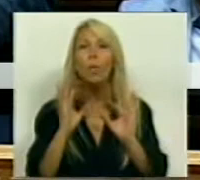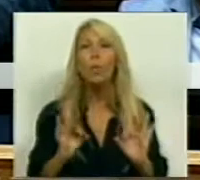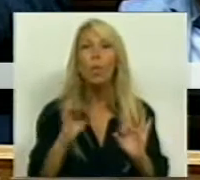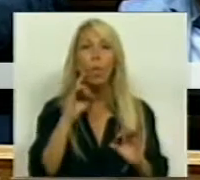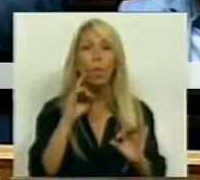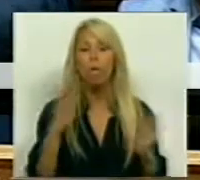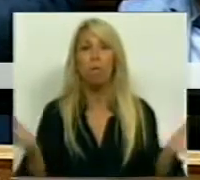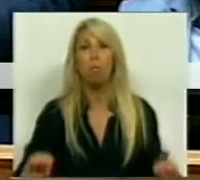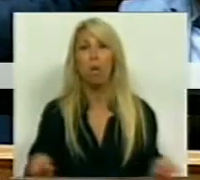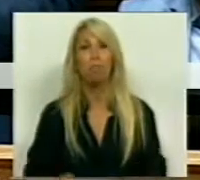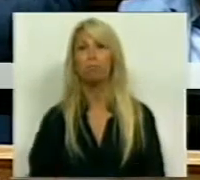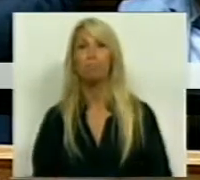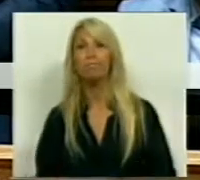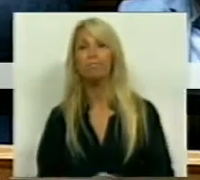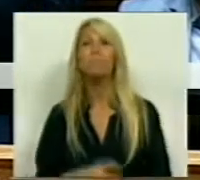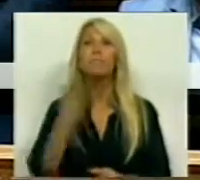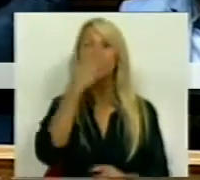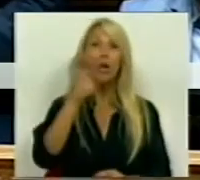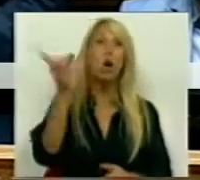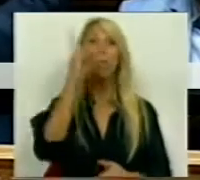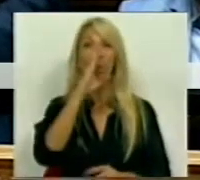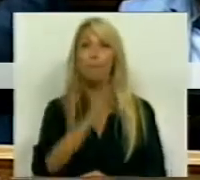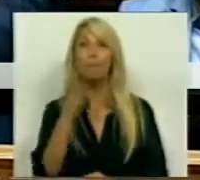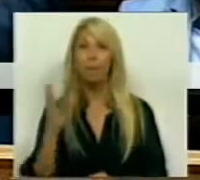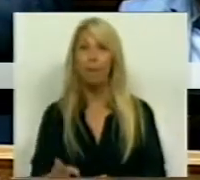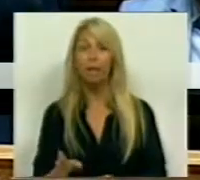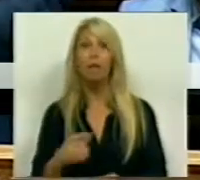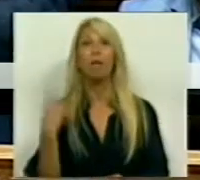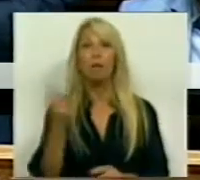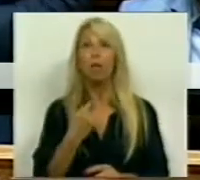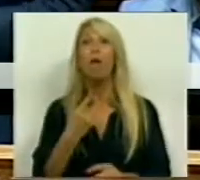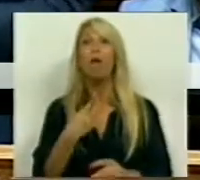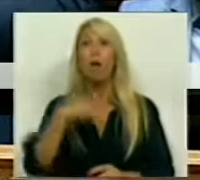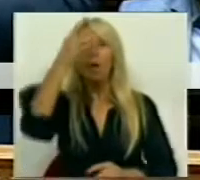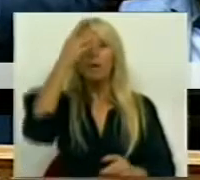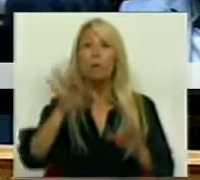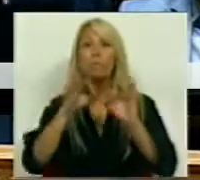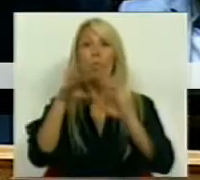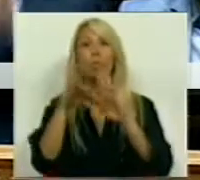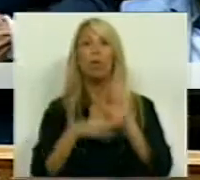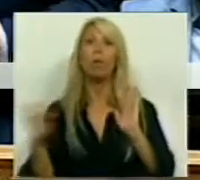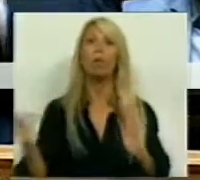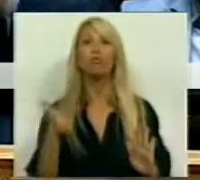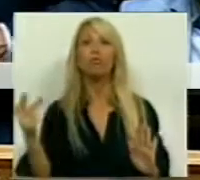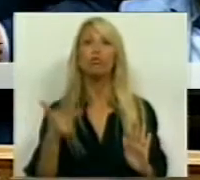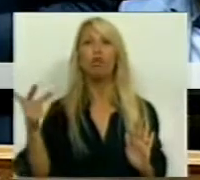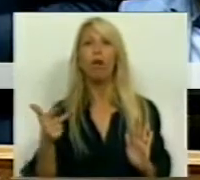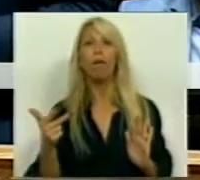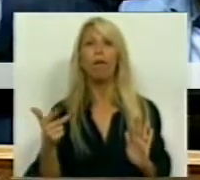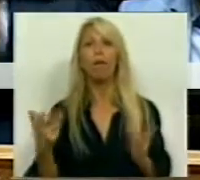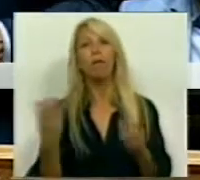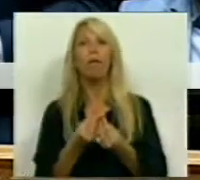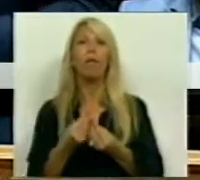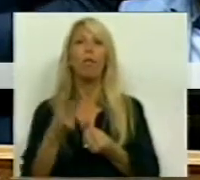e que a ser concretizado, do nosso ponto de vista, seria um programa da Troika sobre a batuta de uma dupla